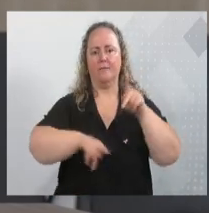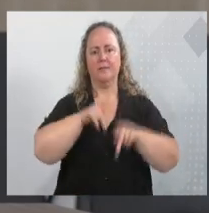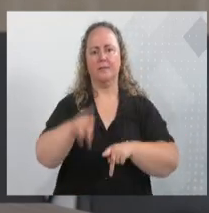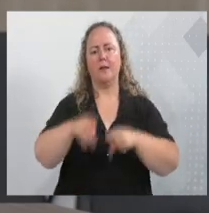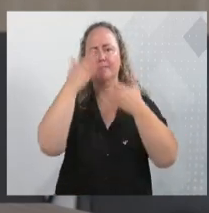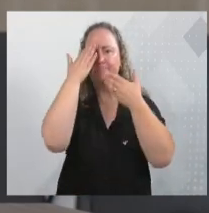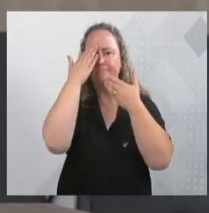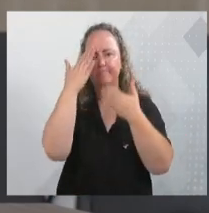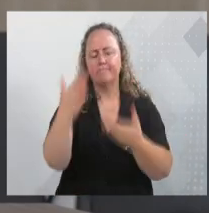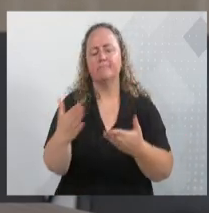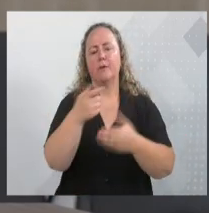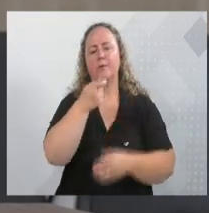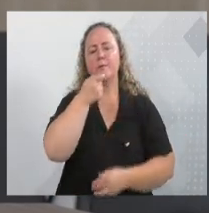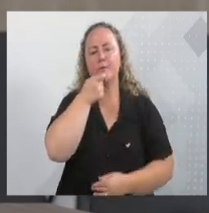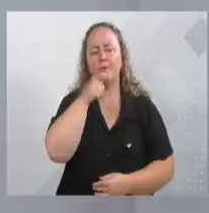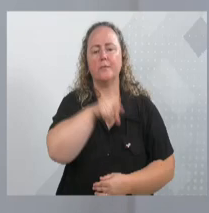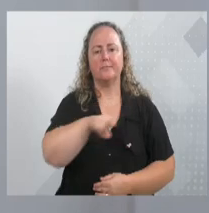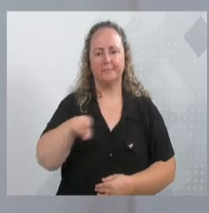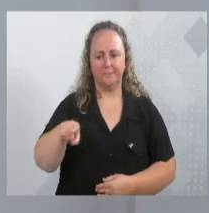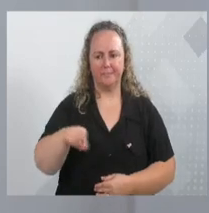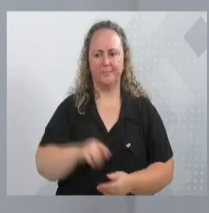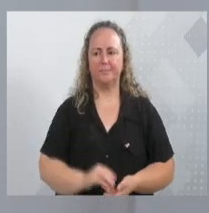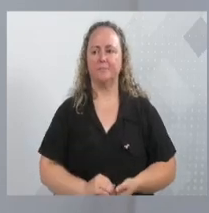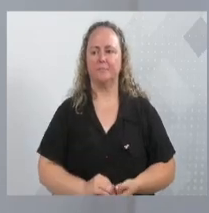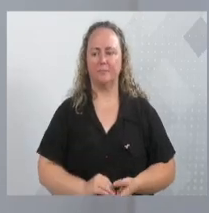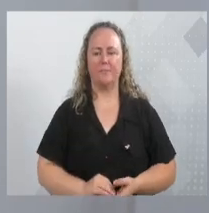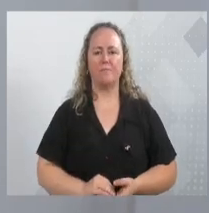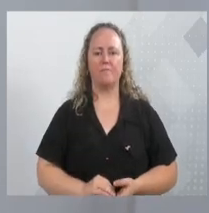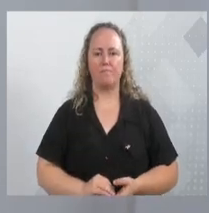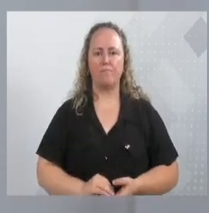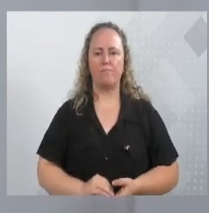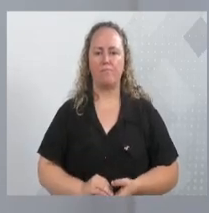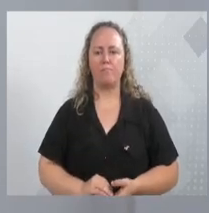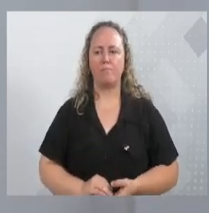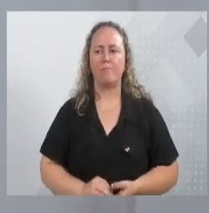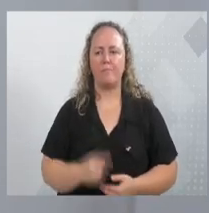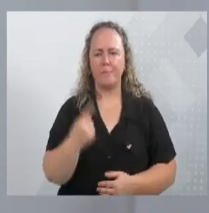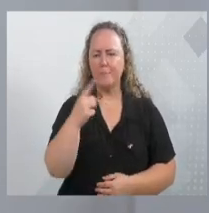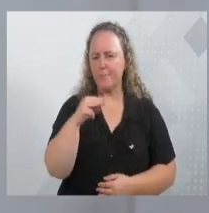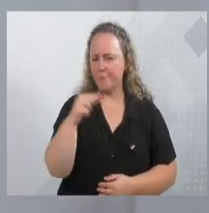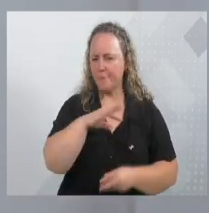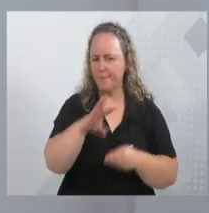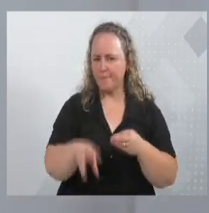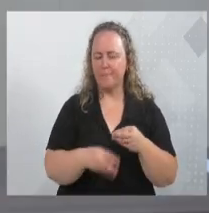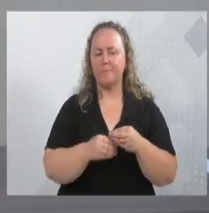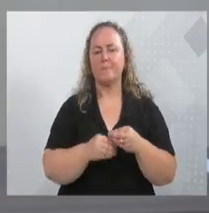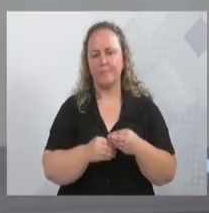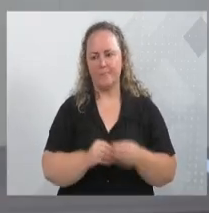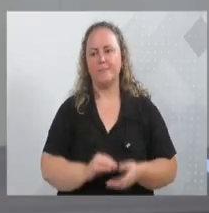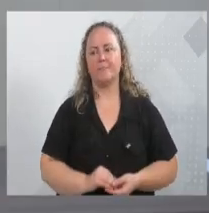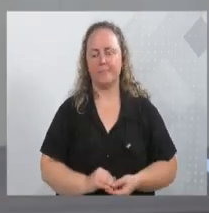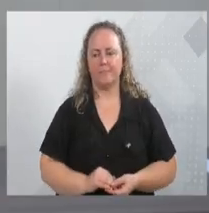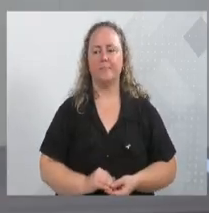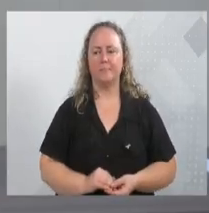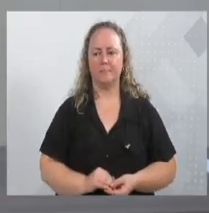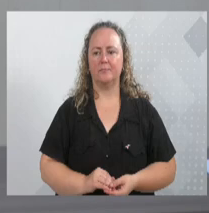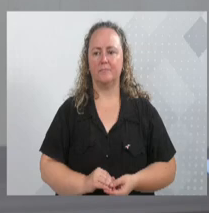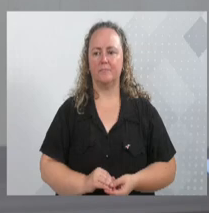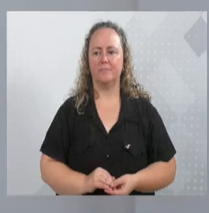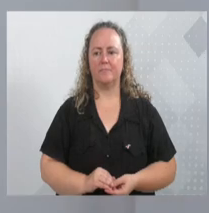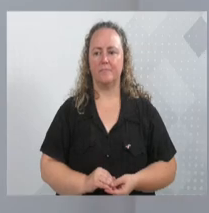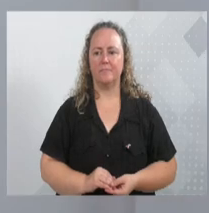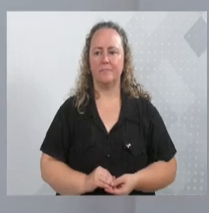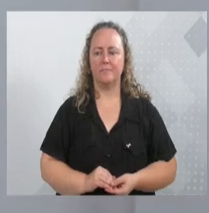à Guarda Municipal. Obrigada. Vereador, podia, a partir de minuto só para eu cumprimentar? Mais um minuto e trinta para a vossa excelência poder concluir.